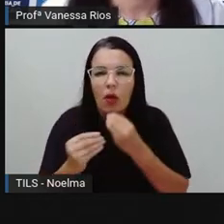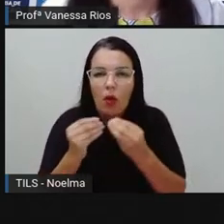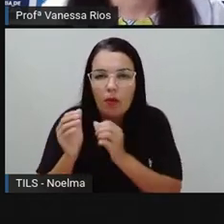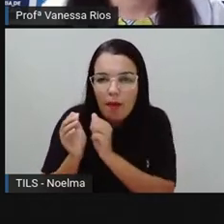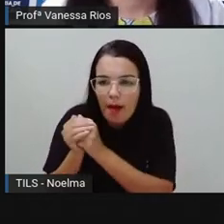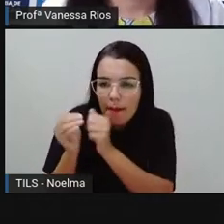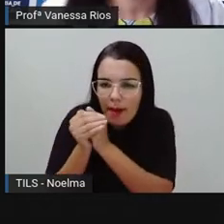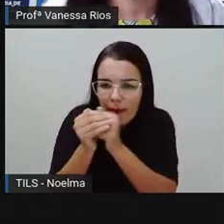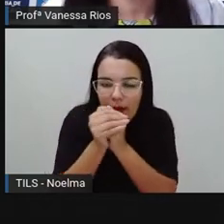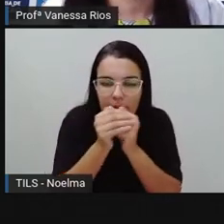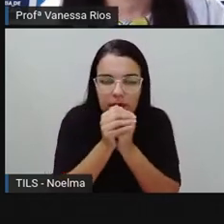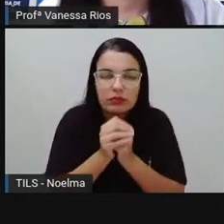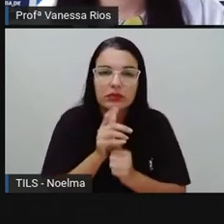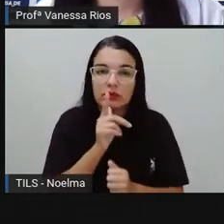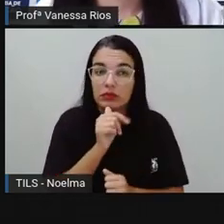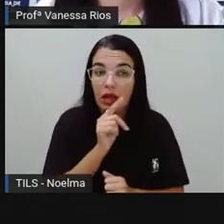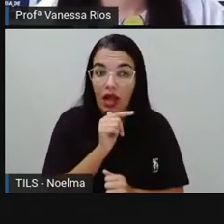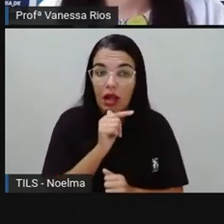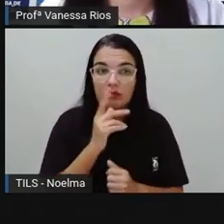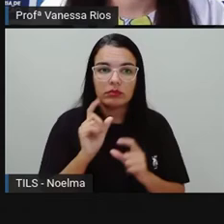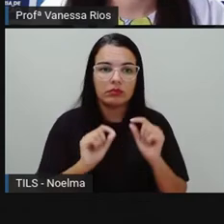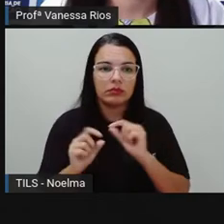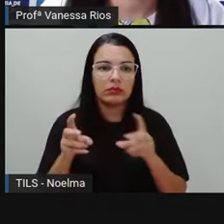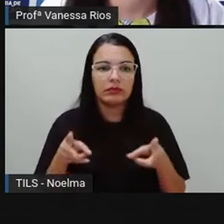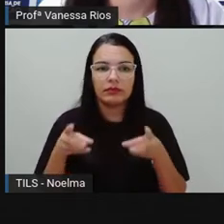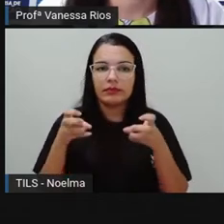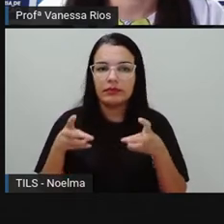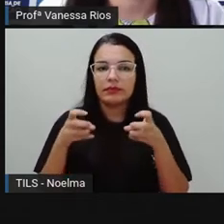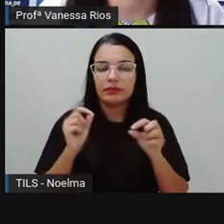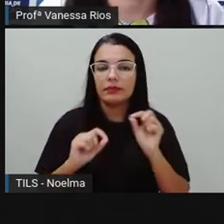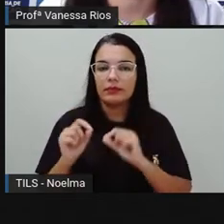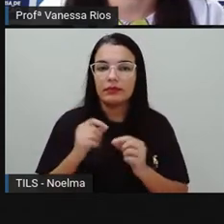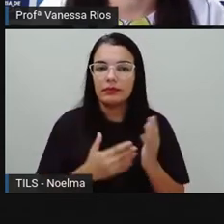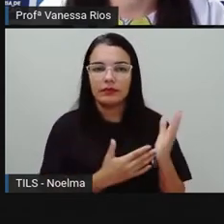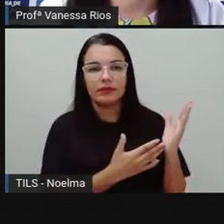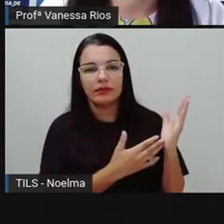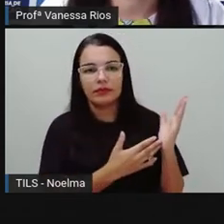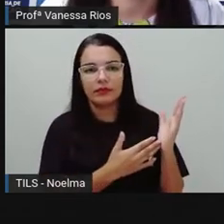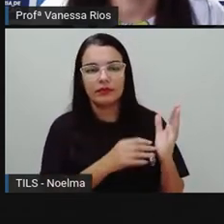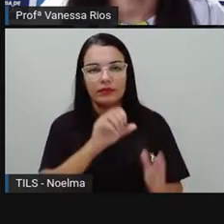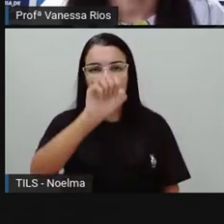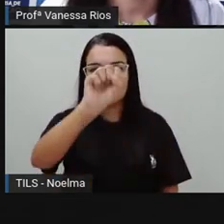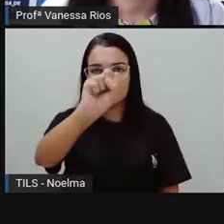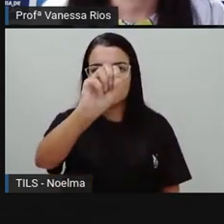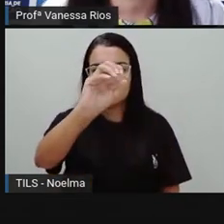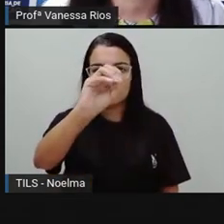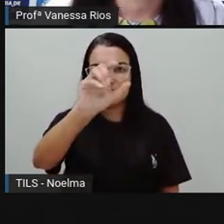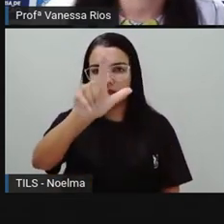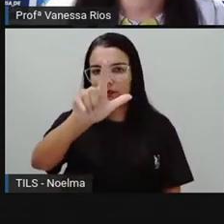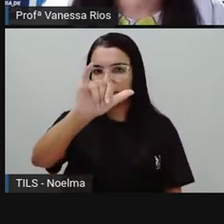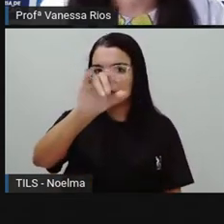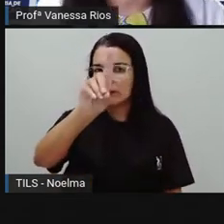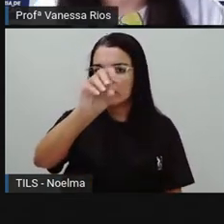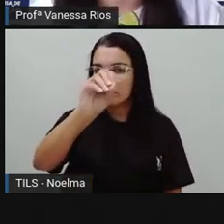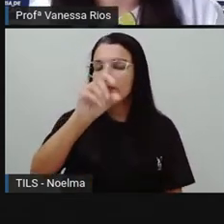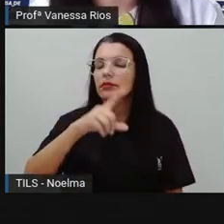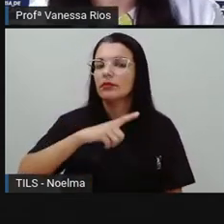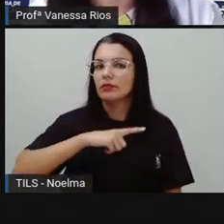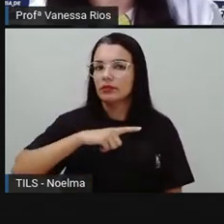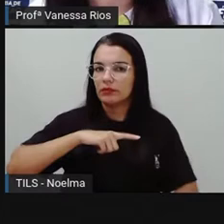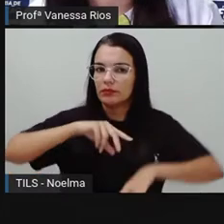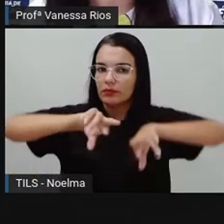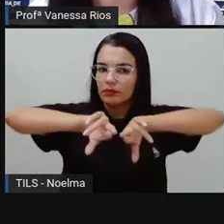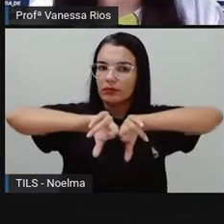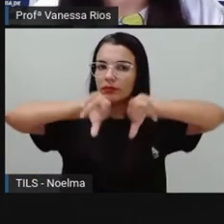na água, a gente percebe que a forma como essas moléculas se apresentam é diferente quando nós